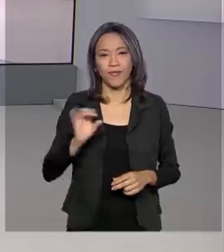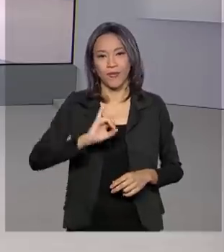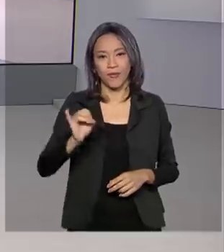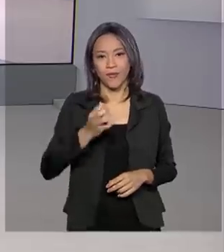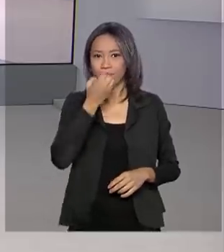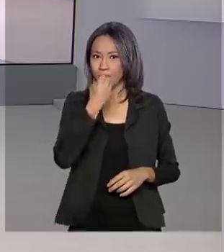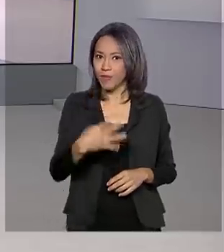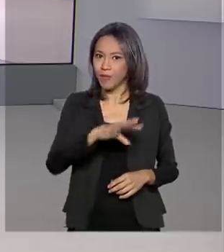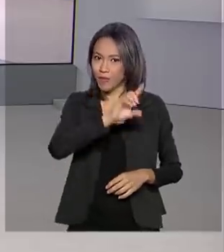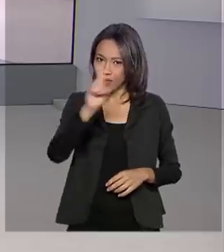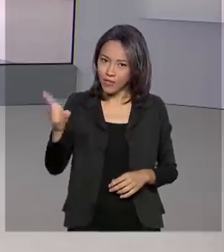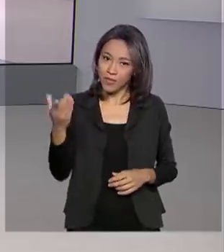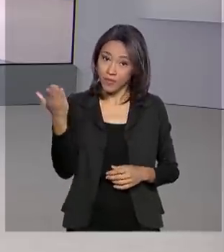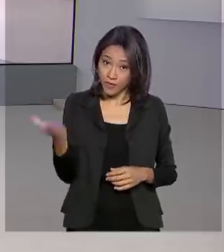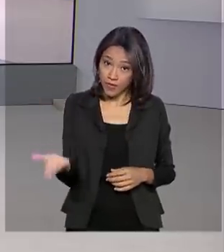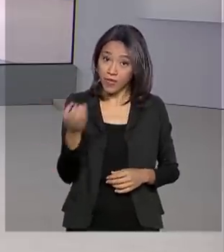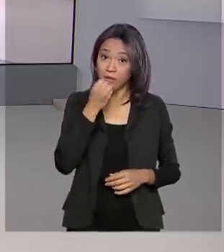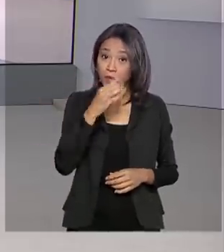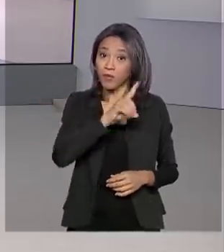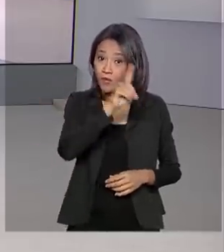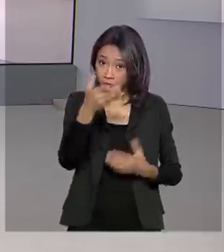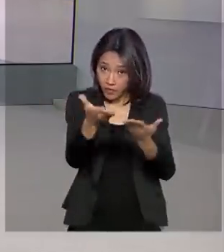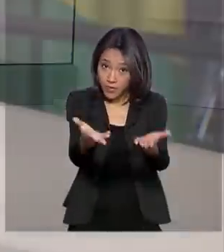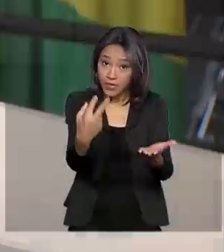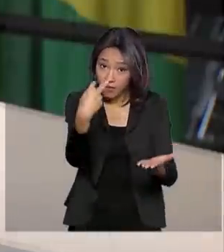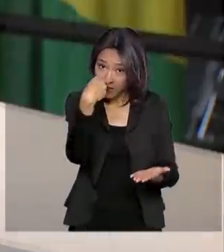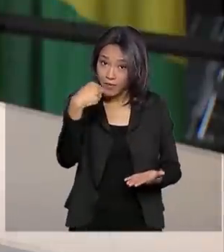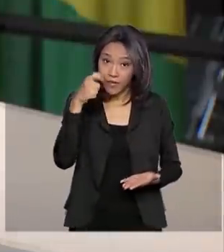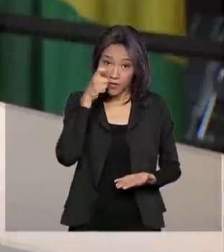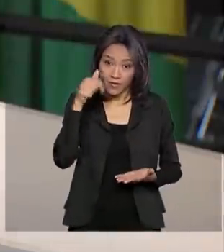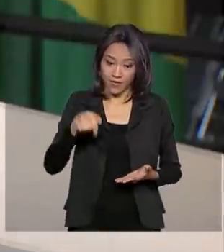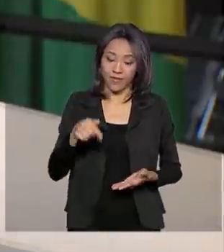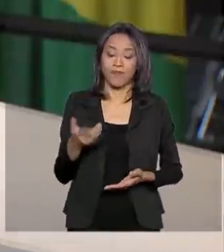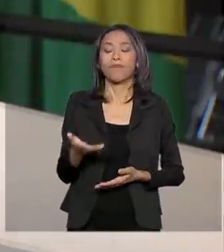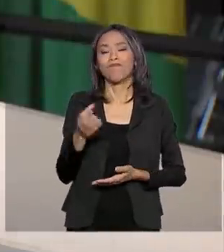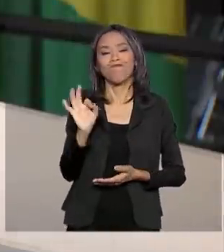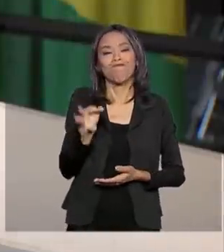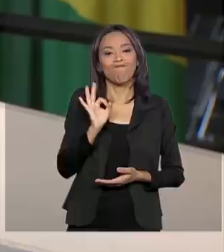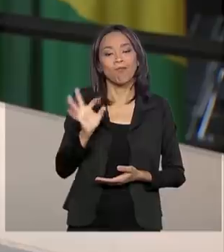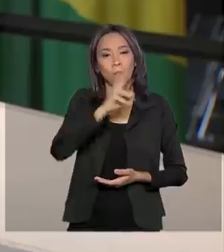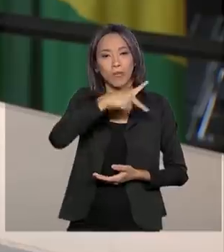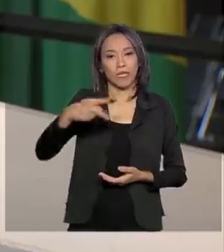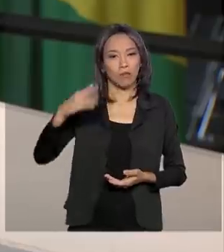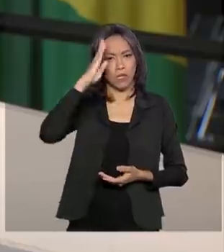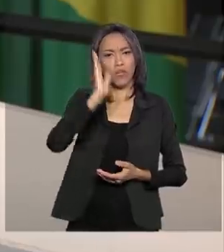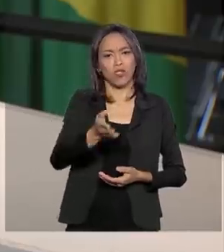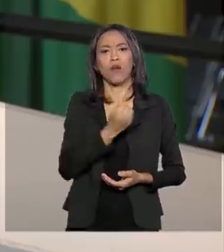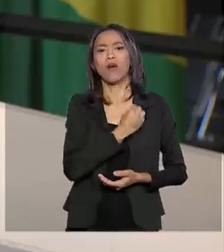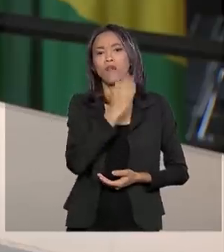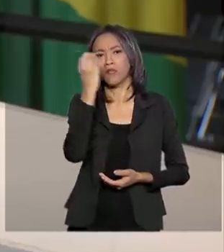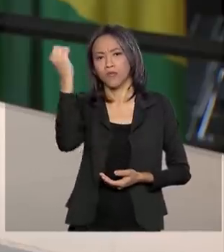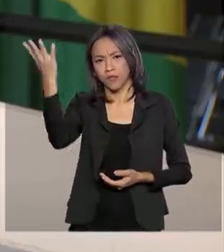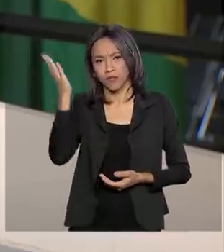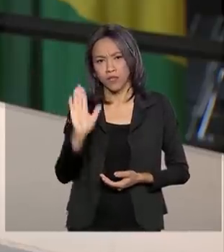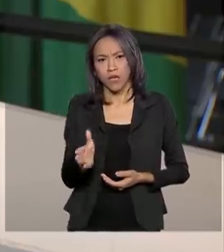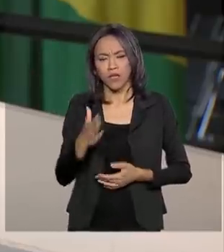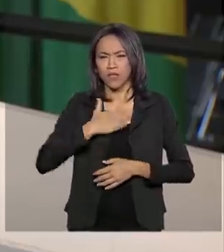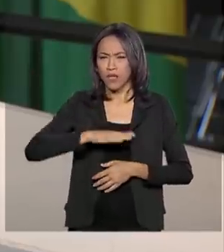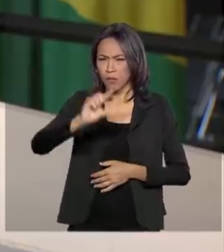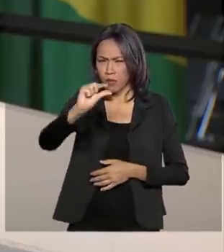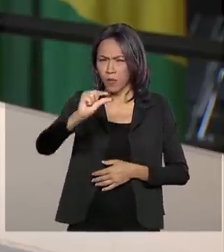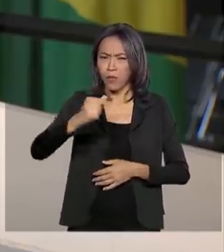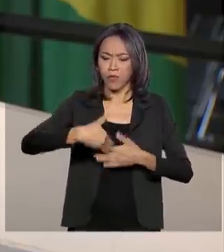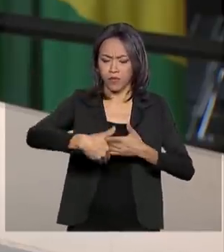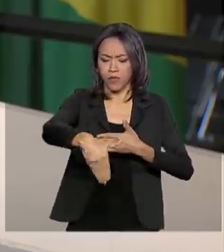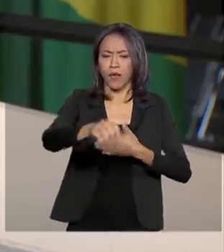Renata. Bom dia para você. Bom dia para você que acompanha a TV Brasil. É isso mesmo, o presidente Jair Bolsonaro já embarcou e daqui a pouquinho, às 10 horas,